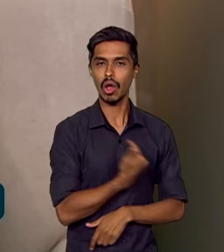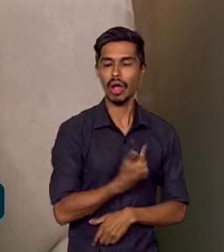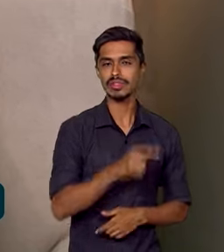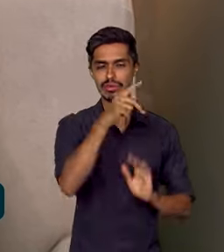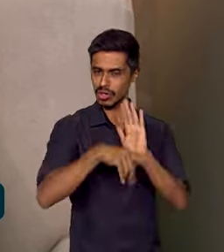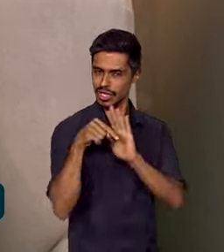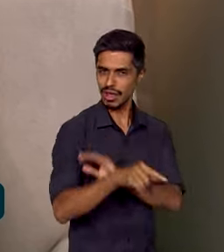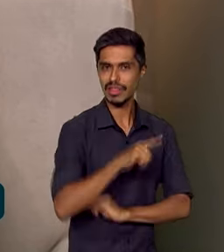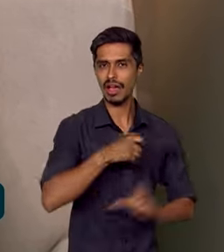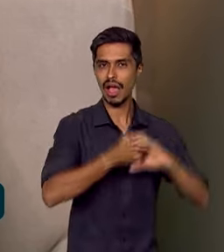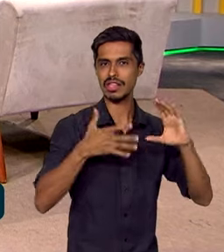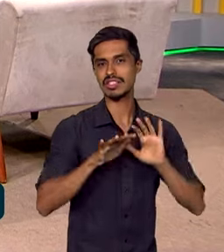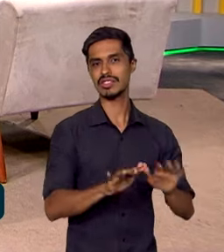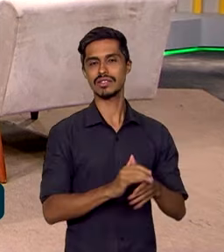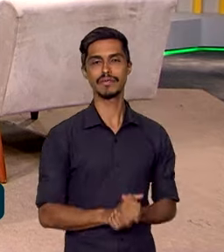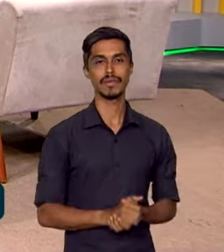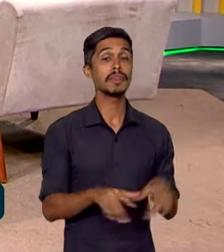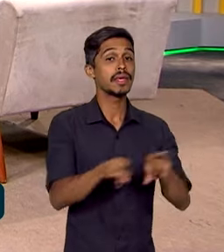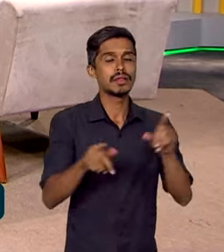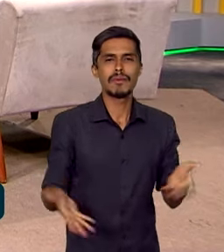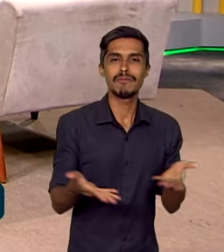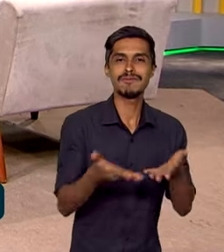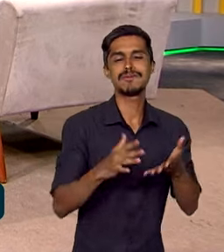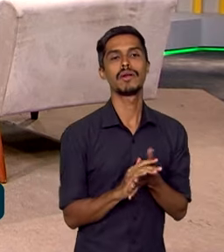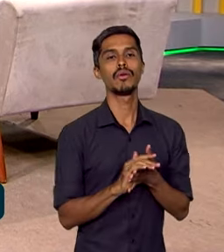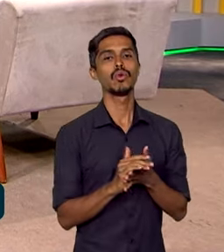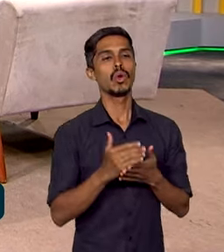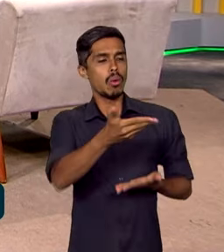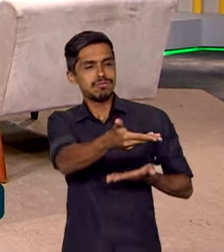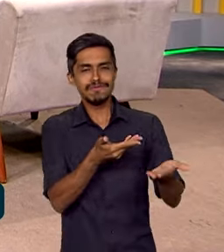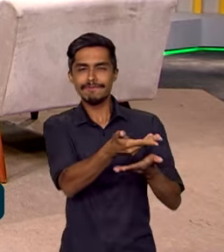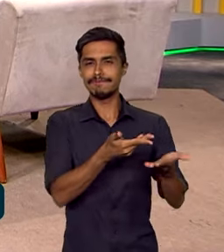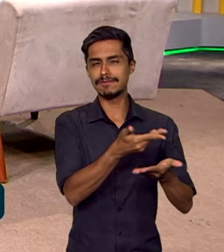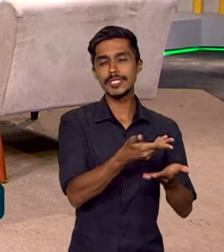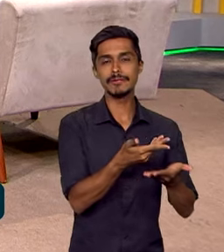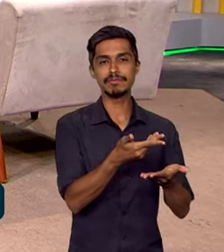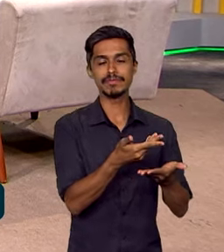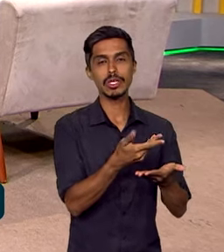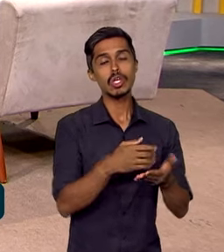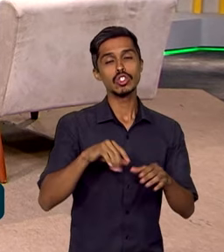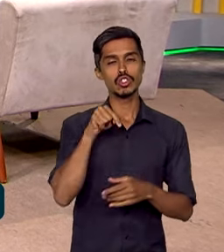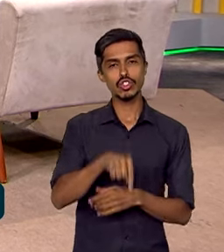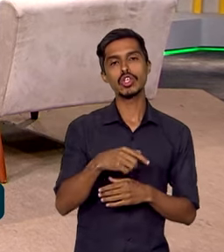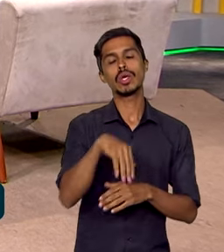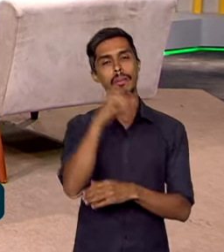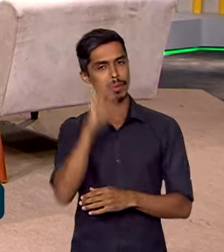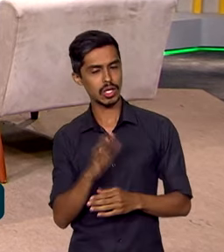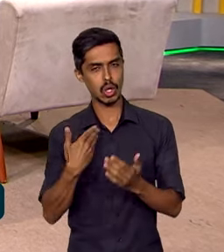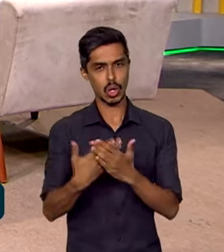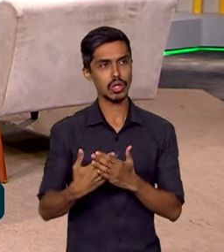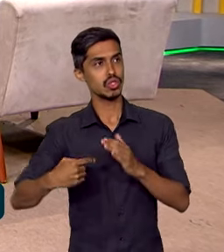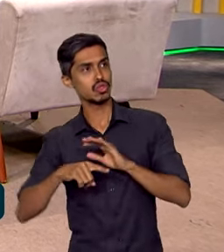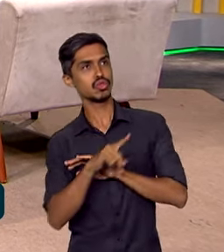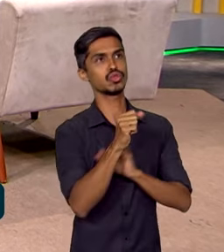essa característica, e de promover o intercâmbio de estudantes brasileiros com estudantes de